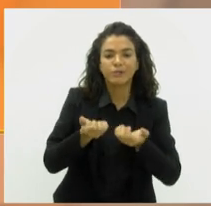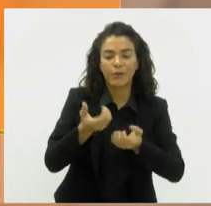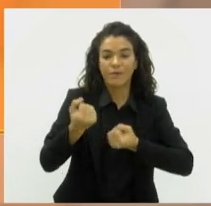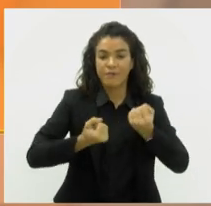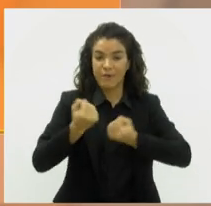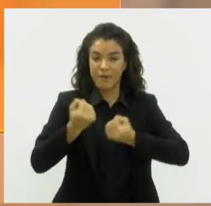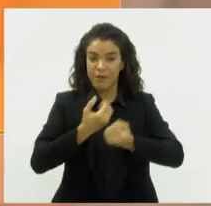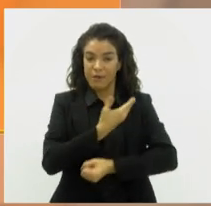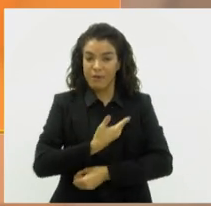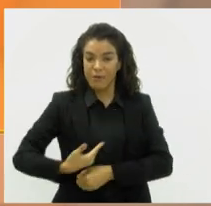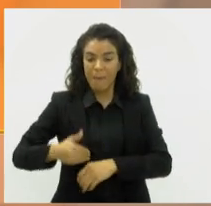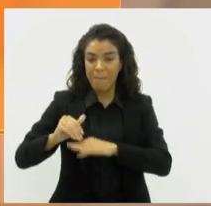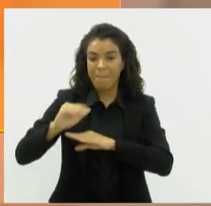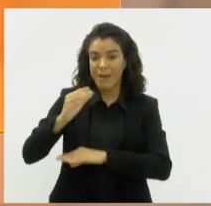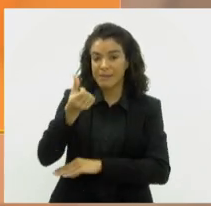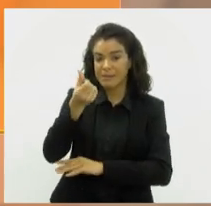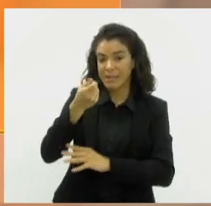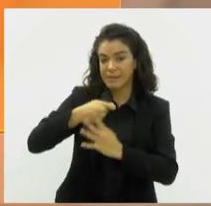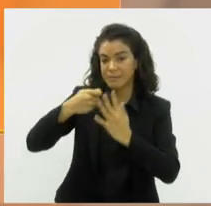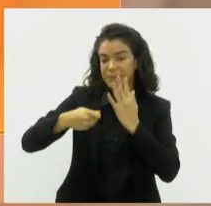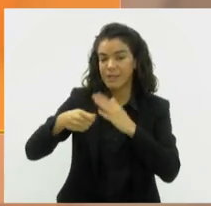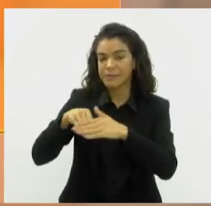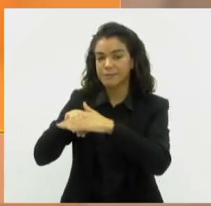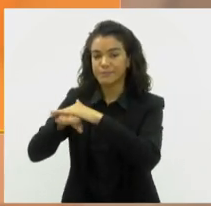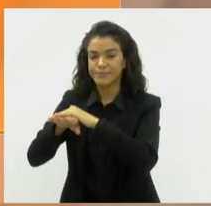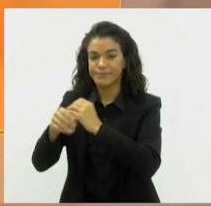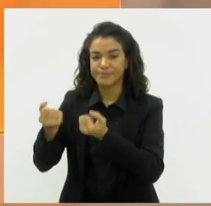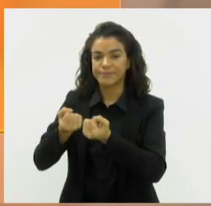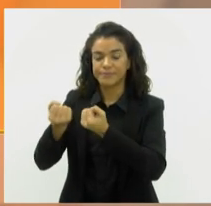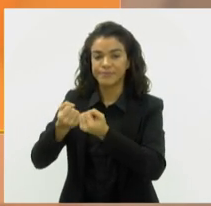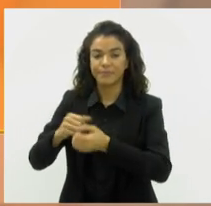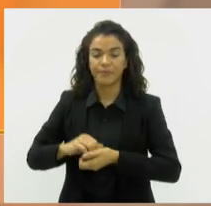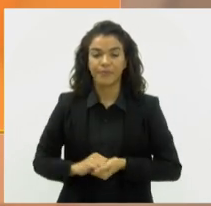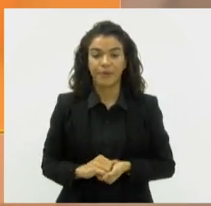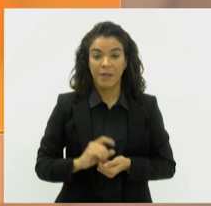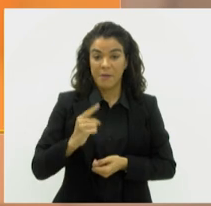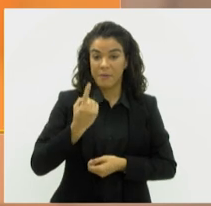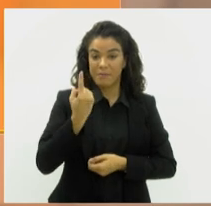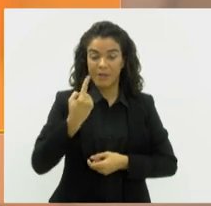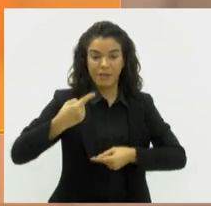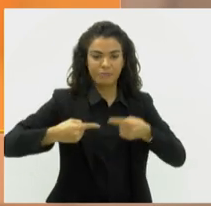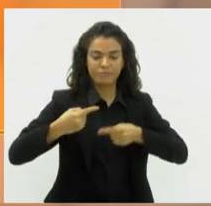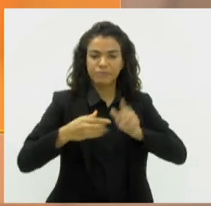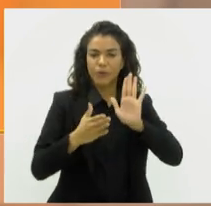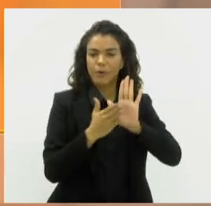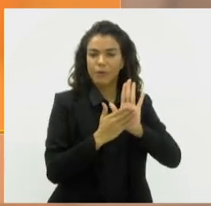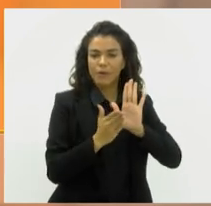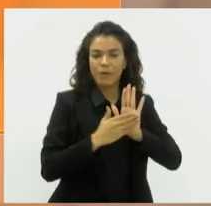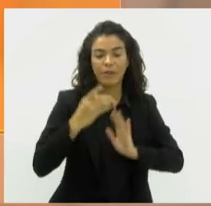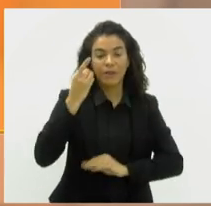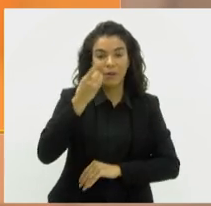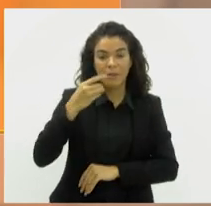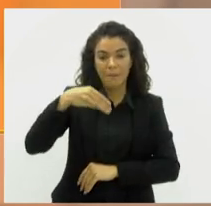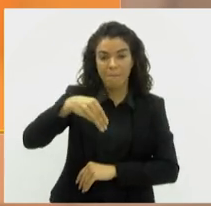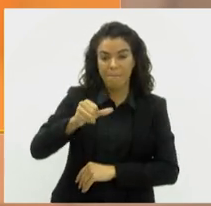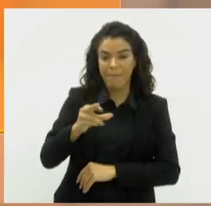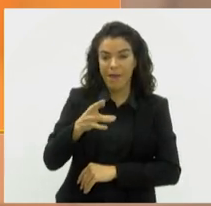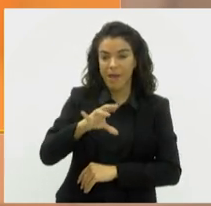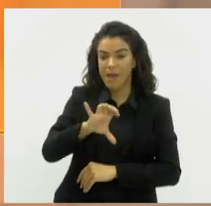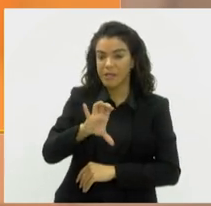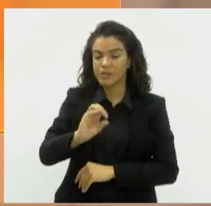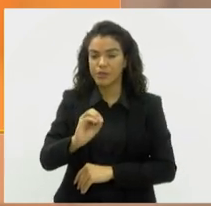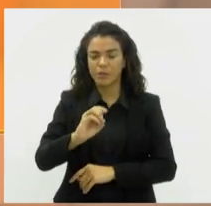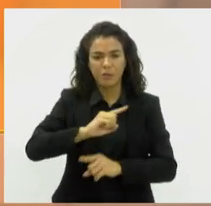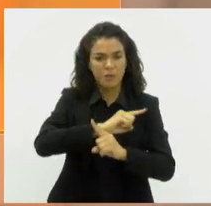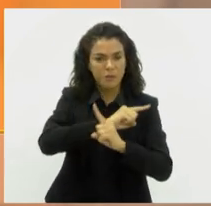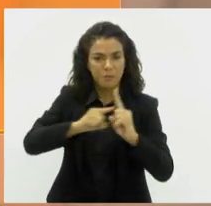que estejam há mais de seis meses em depósitos. Ainda em primeira discussão, uma proposta do deputado Márcio Canella, que